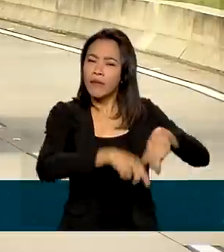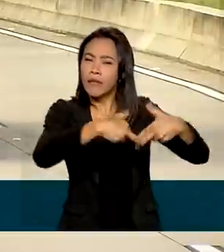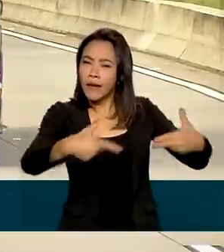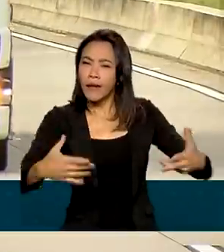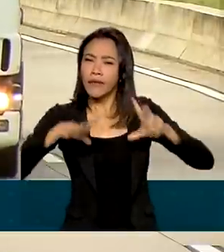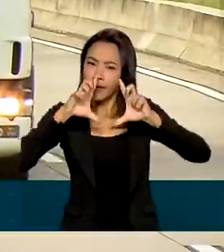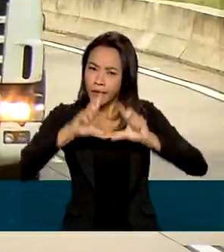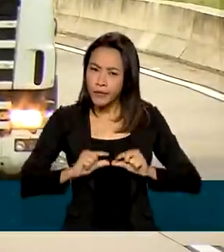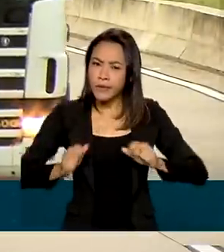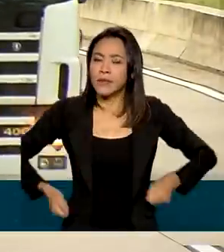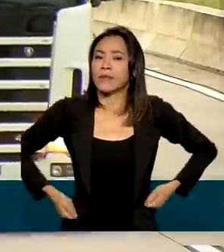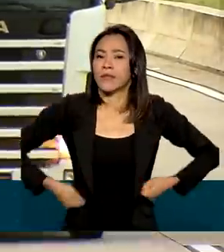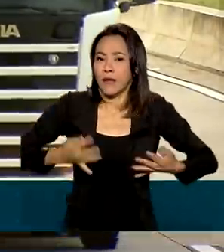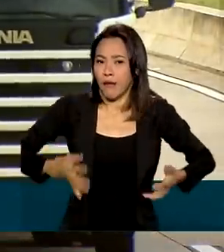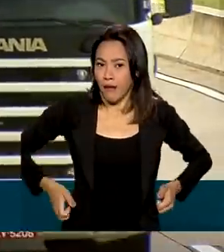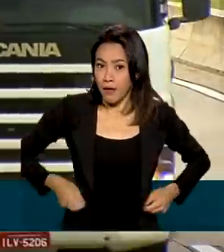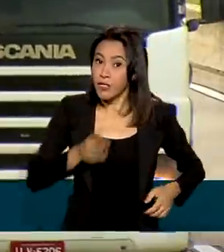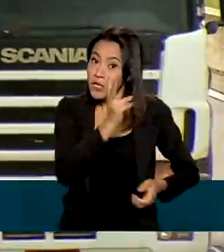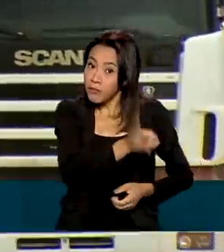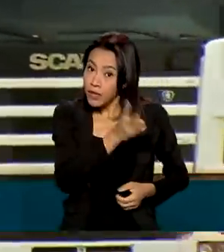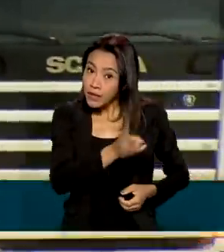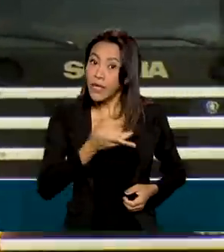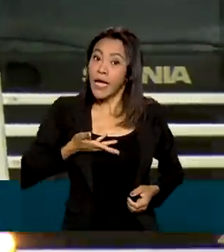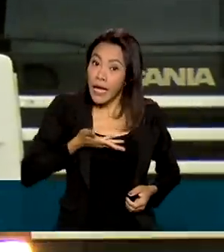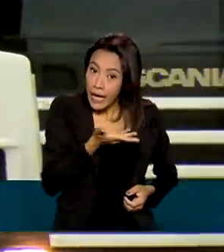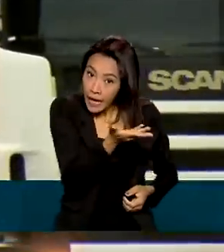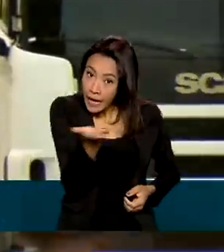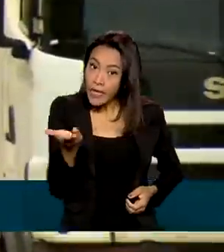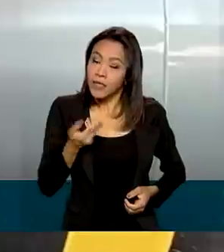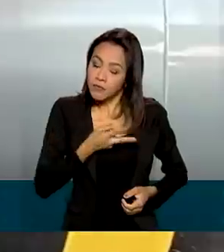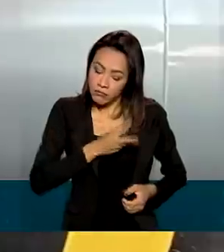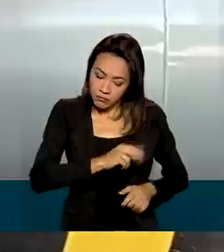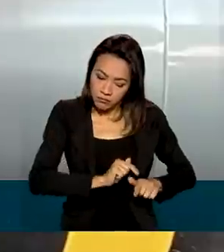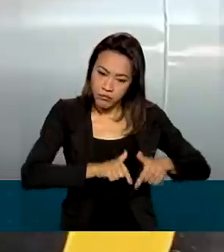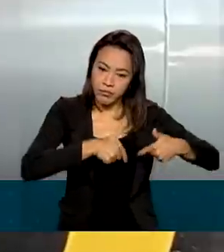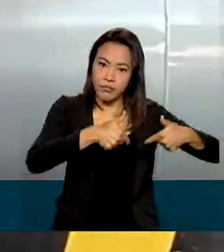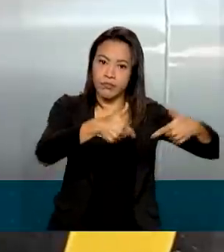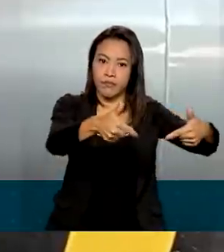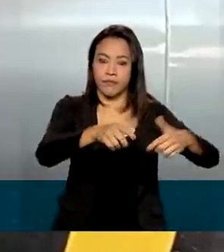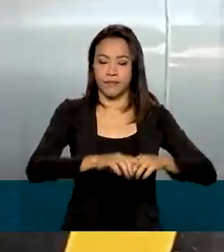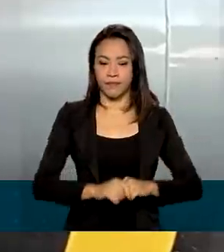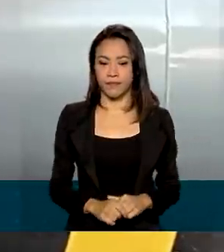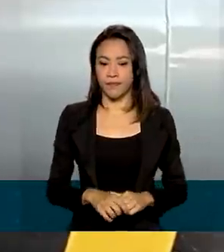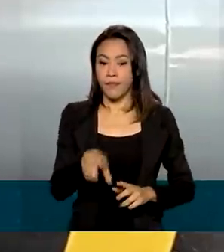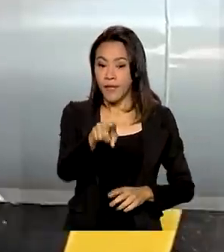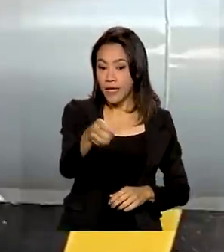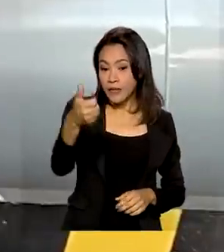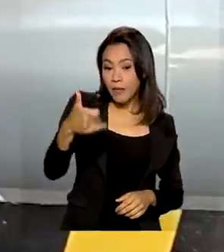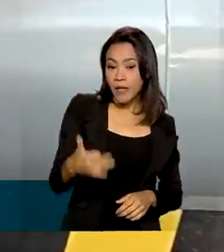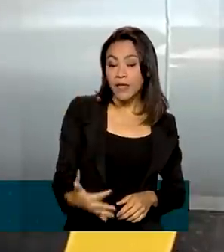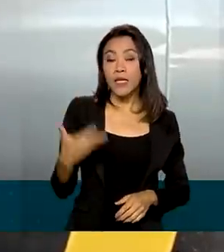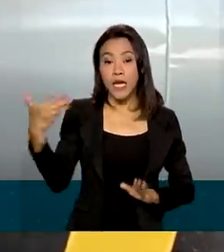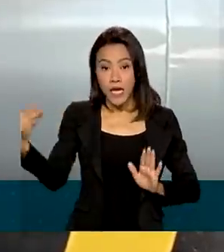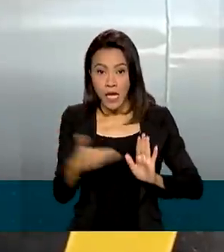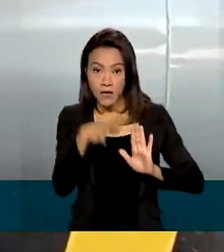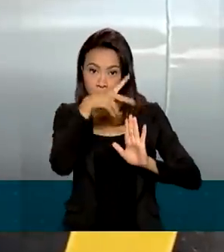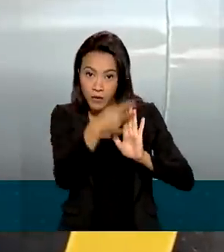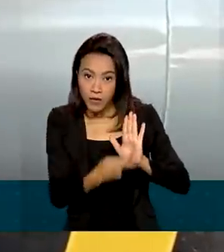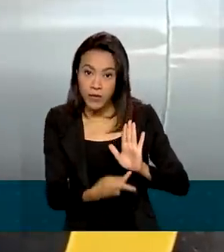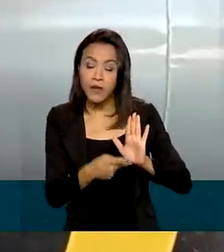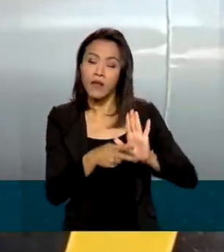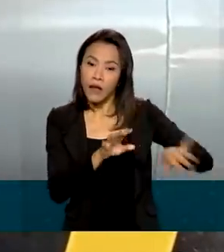custos e manter os autônomos firmes no mercado. Esse projeto vem a alavancar as cooperativas